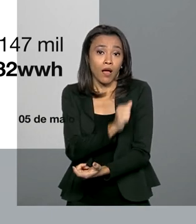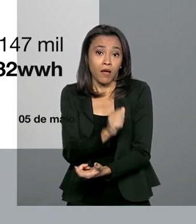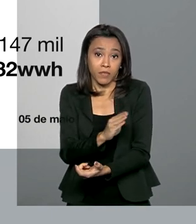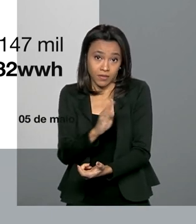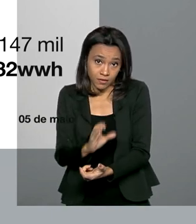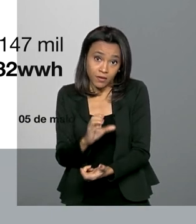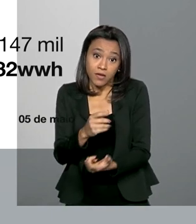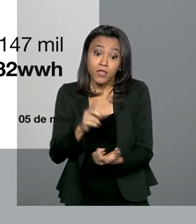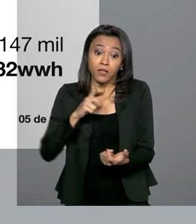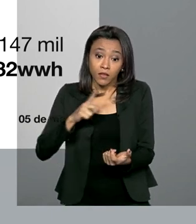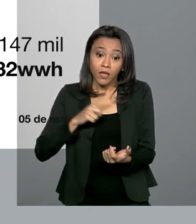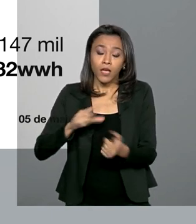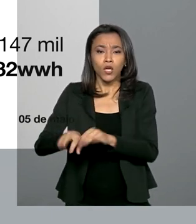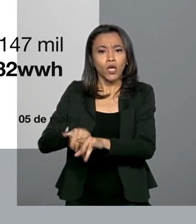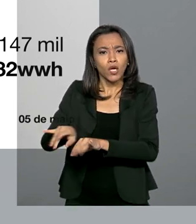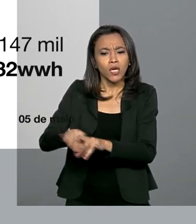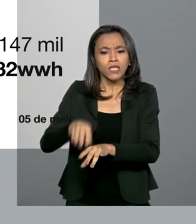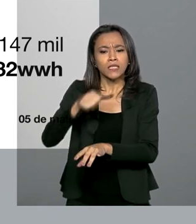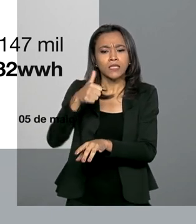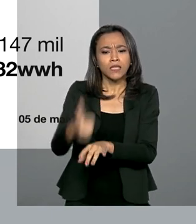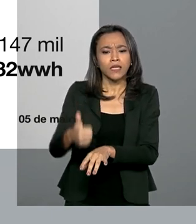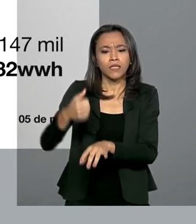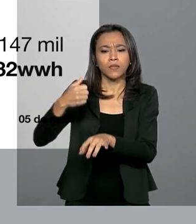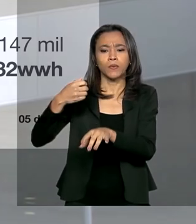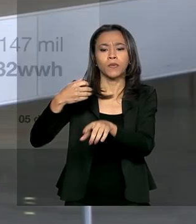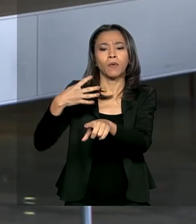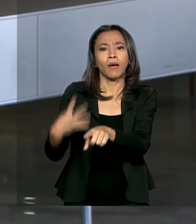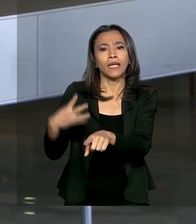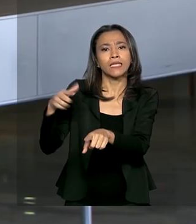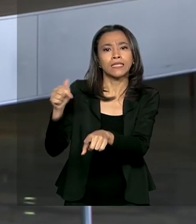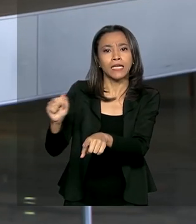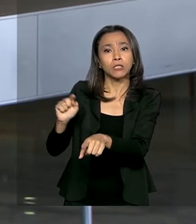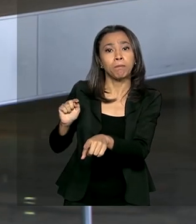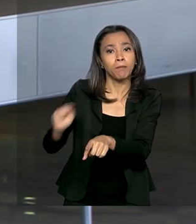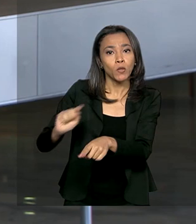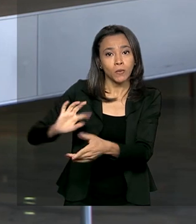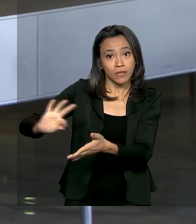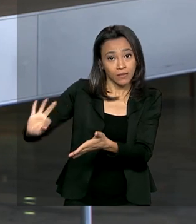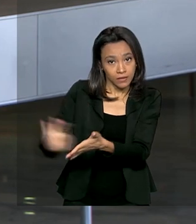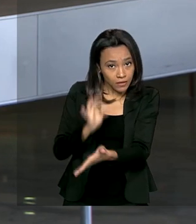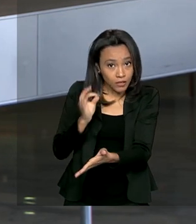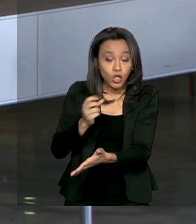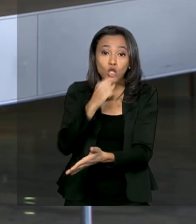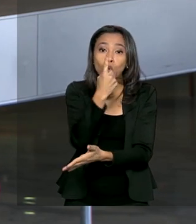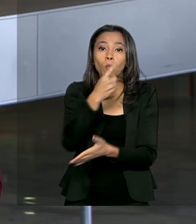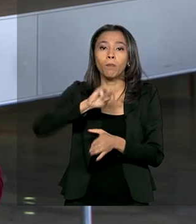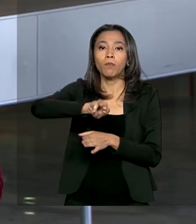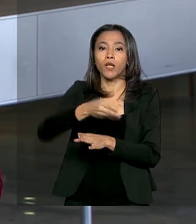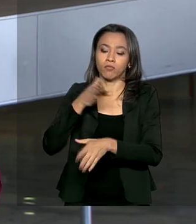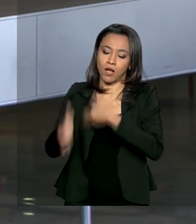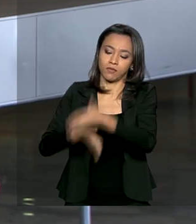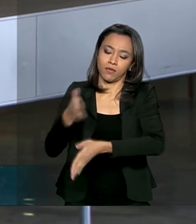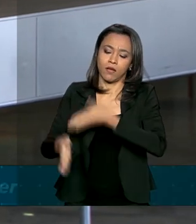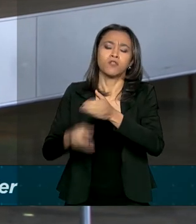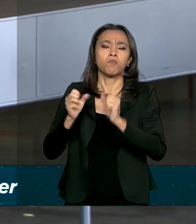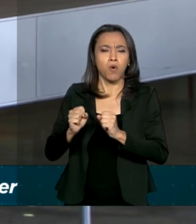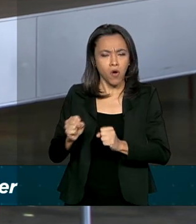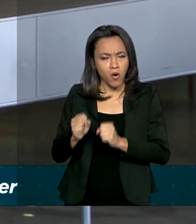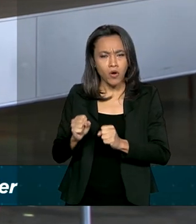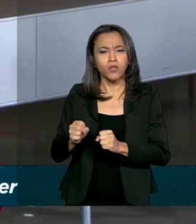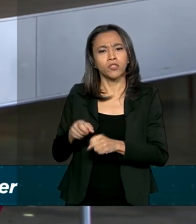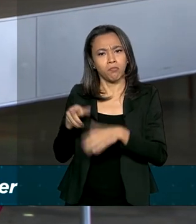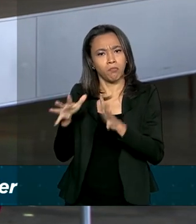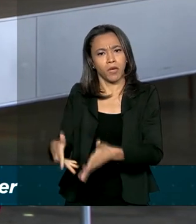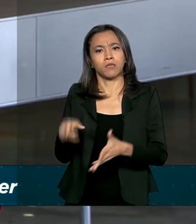conta com 147 mil inscritos e 1 milhão de acessos e qualquer pessoa pode participar do programa Tempo de